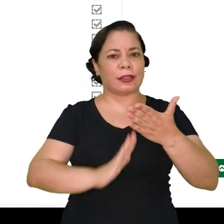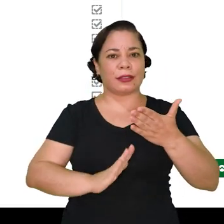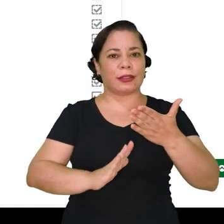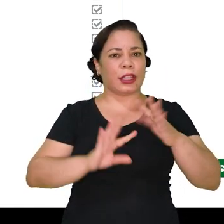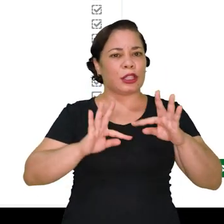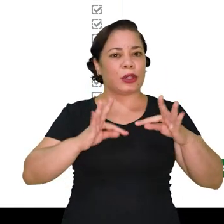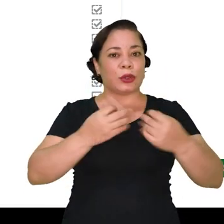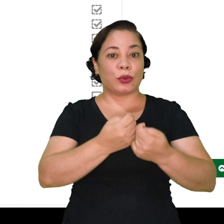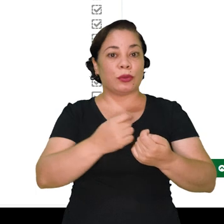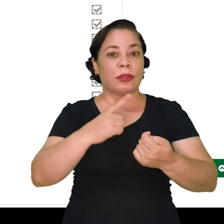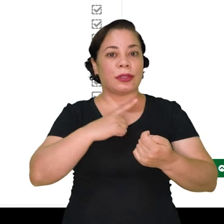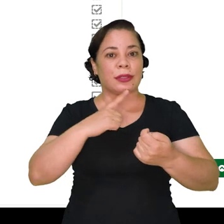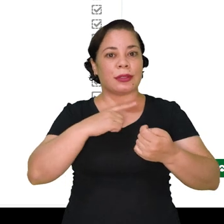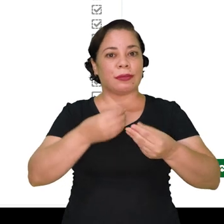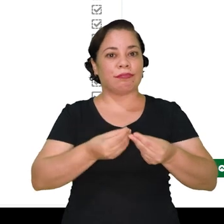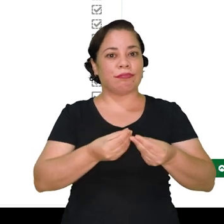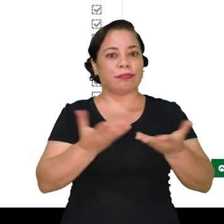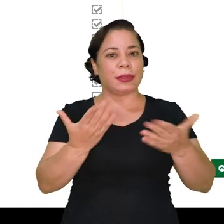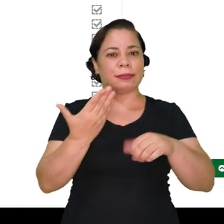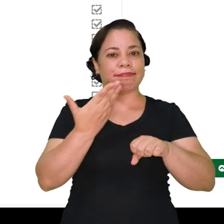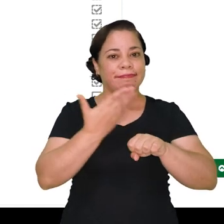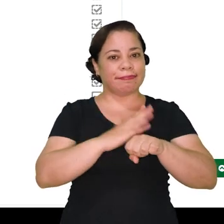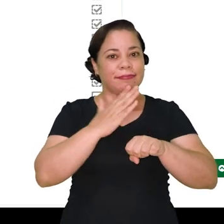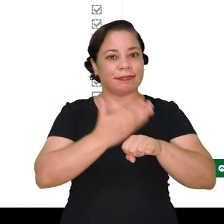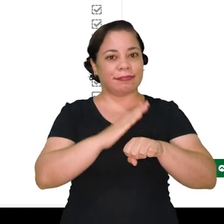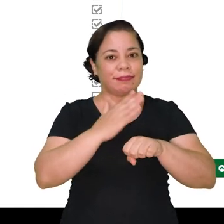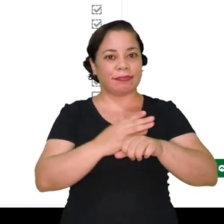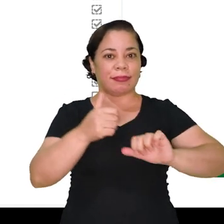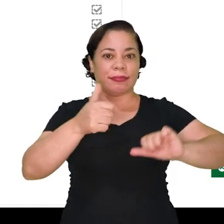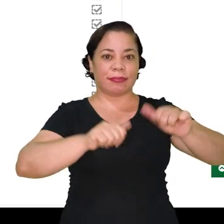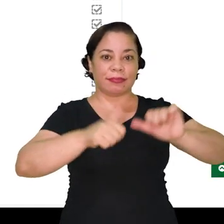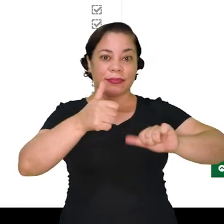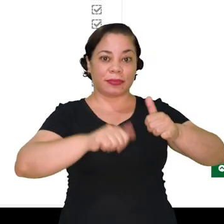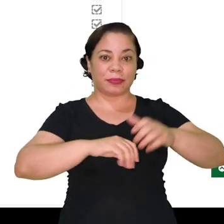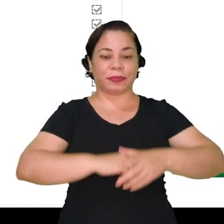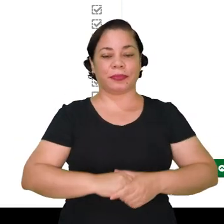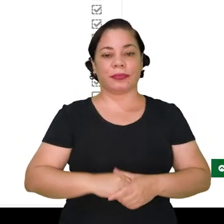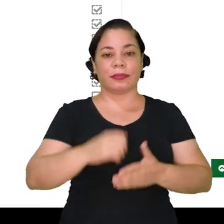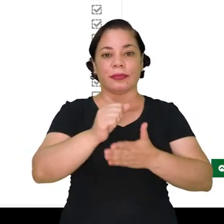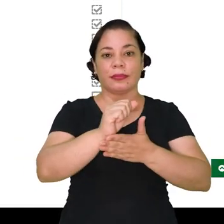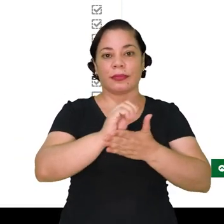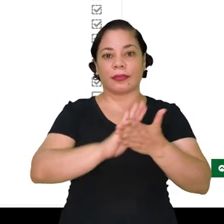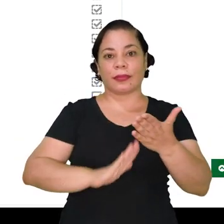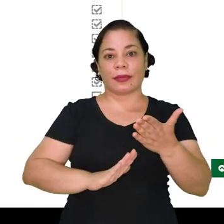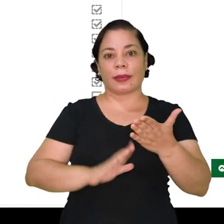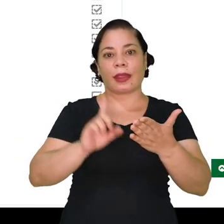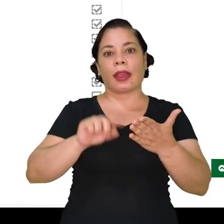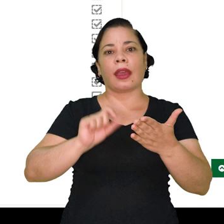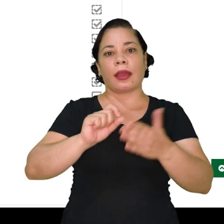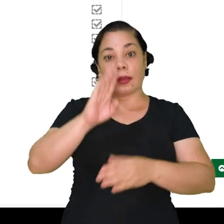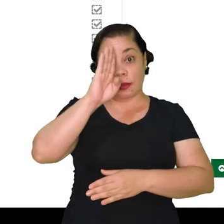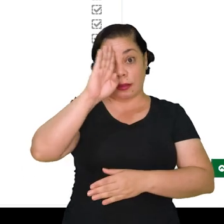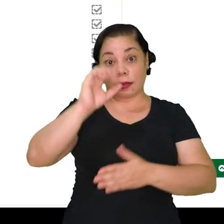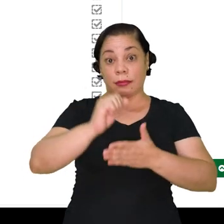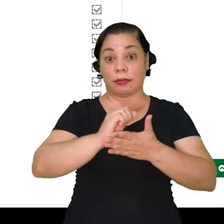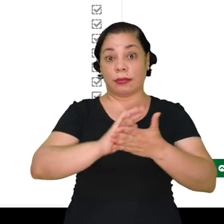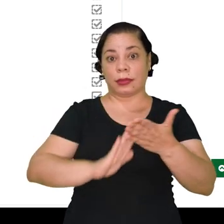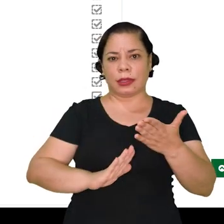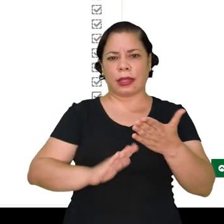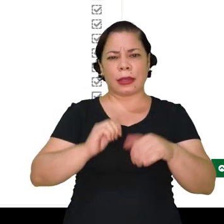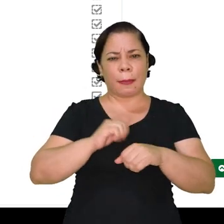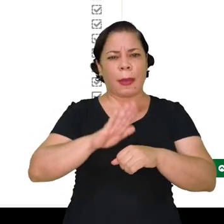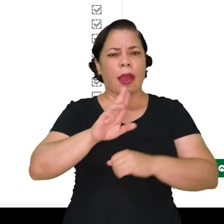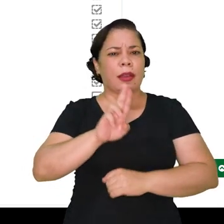atividades que são disponíveis para praticar avaliação. Essas atividades correspondem às principais